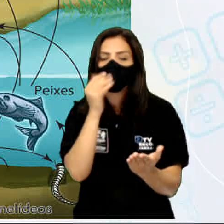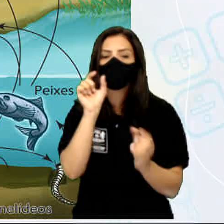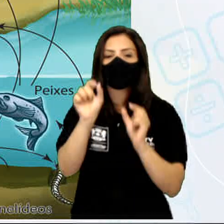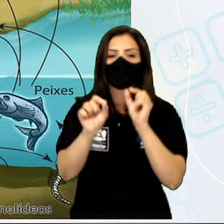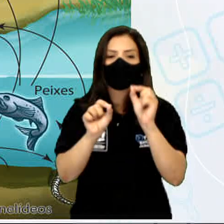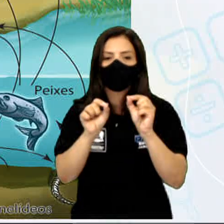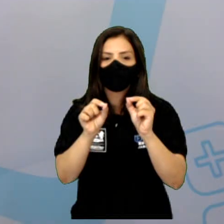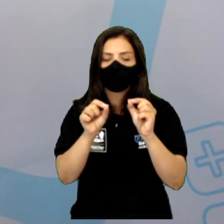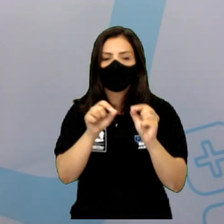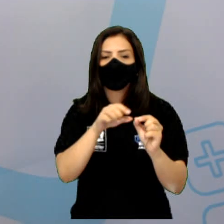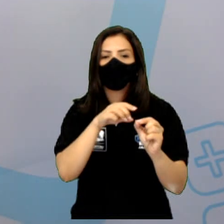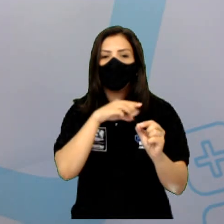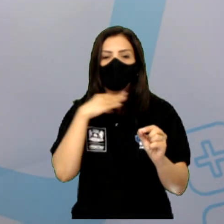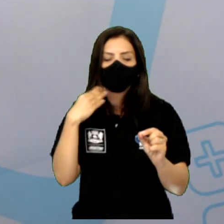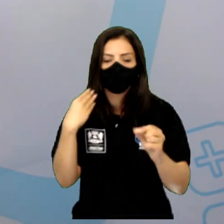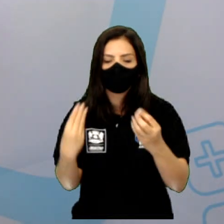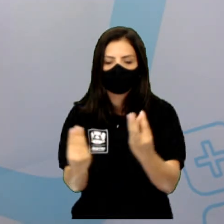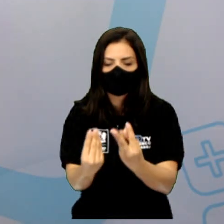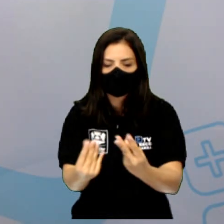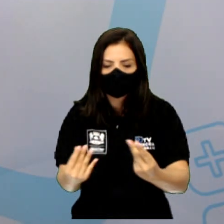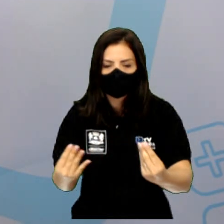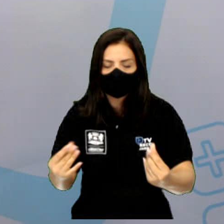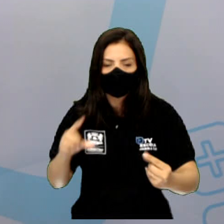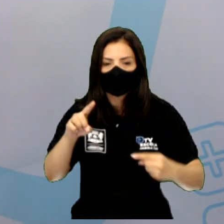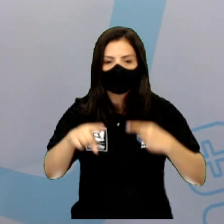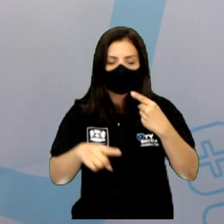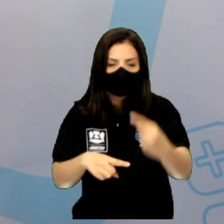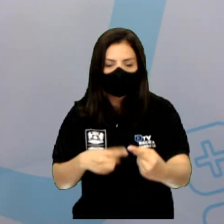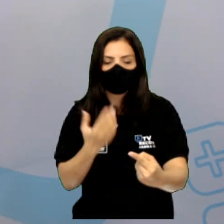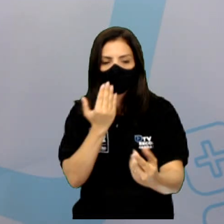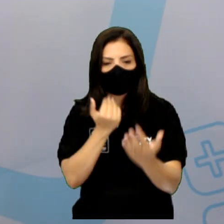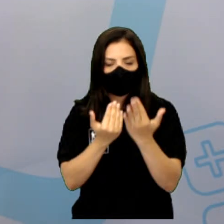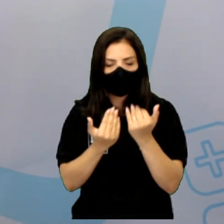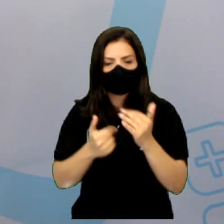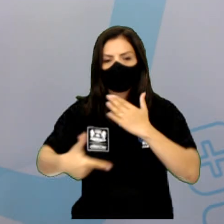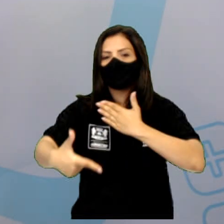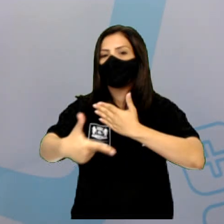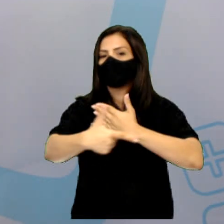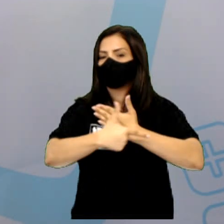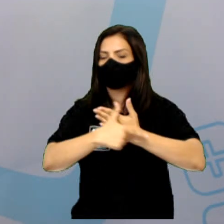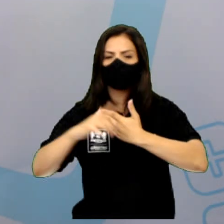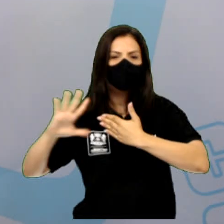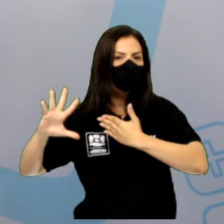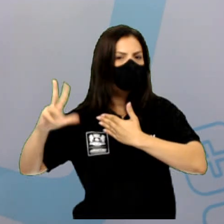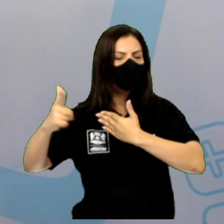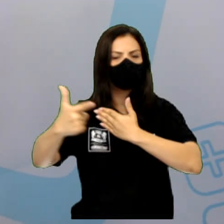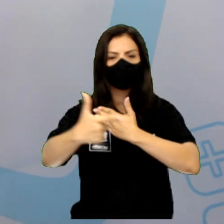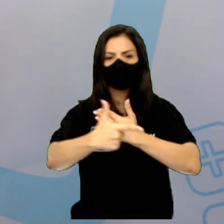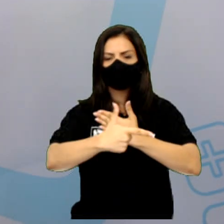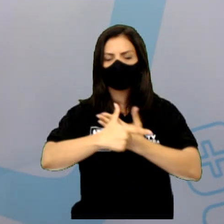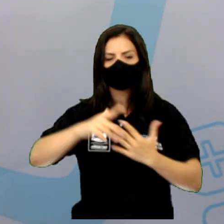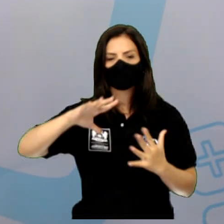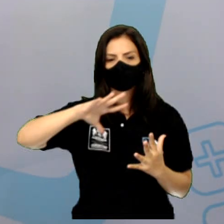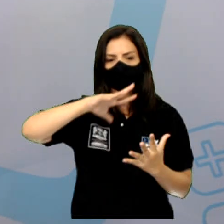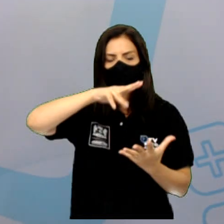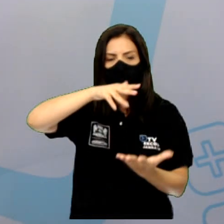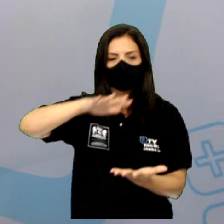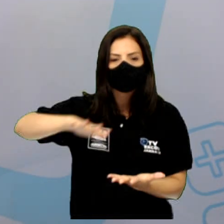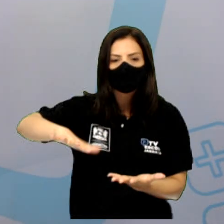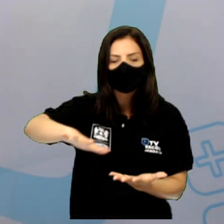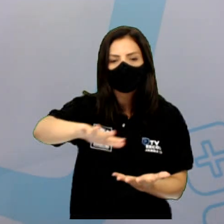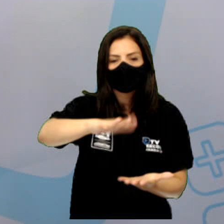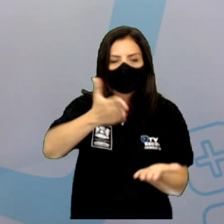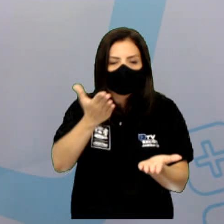desempenham um papel bastante importante para que o ecossistema esteja equilibrado e que